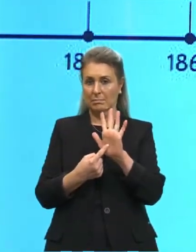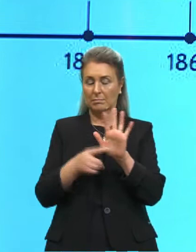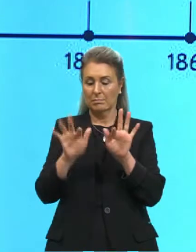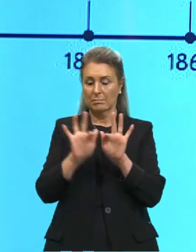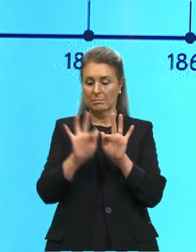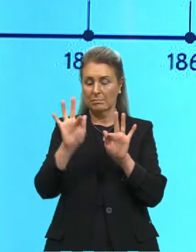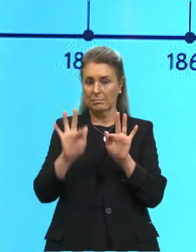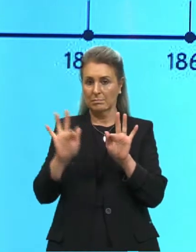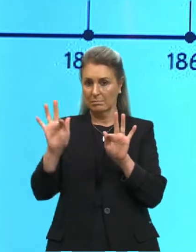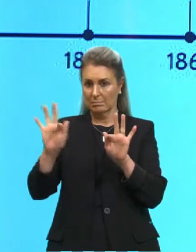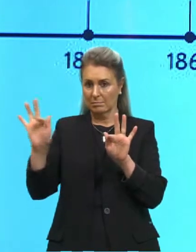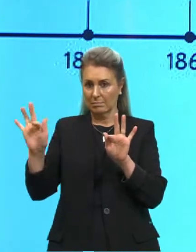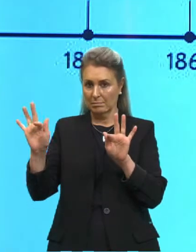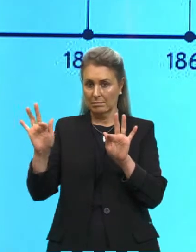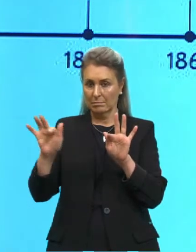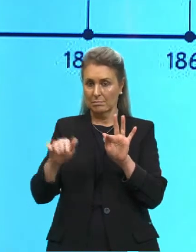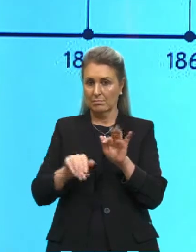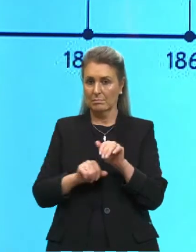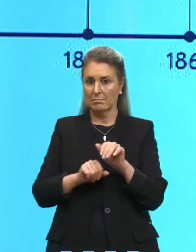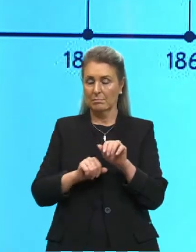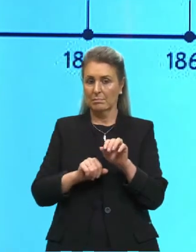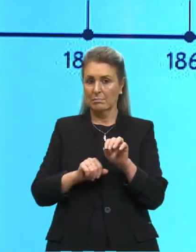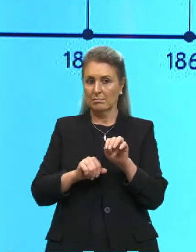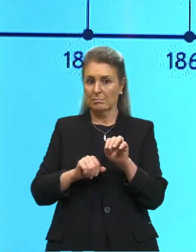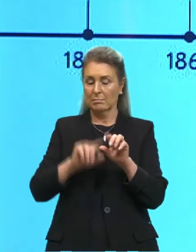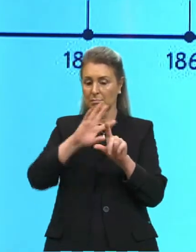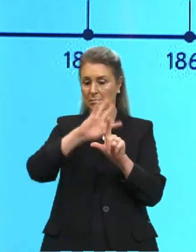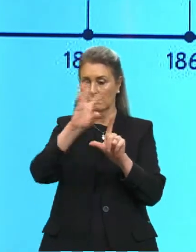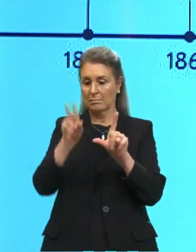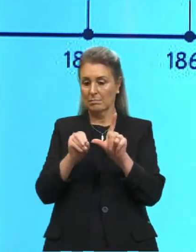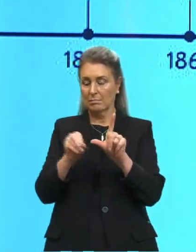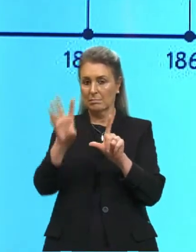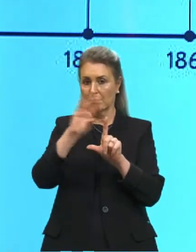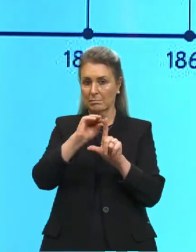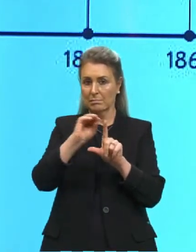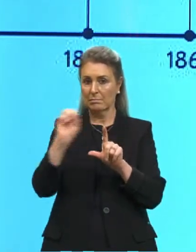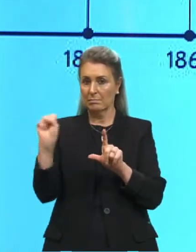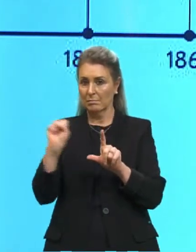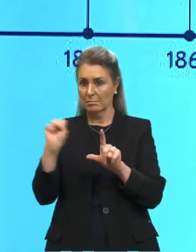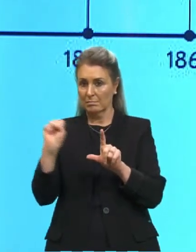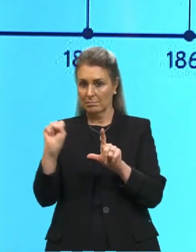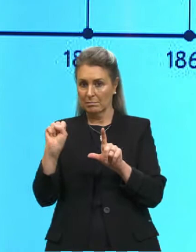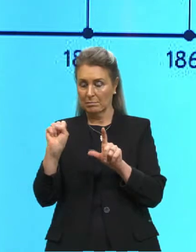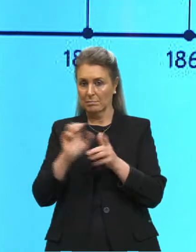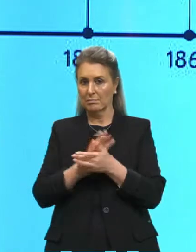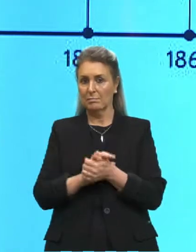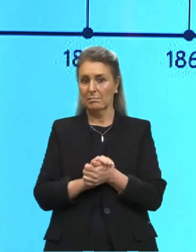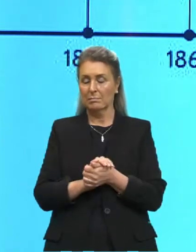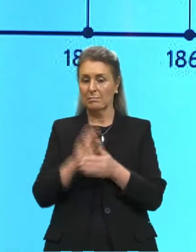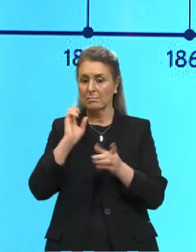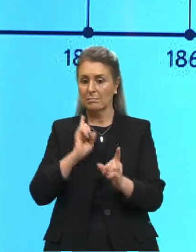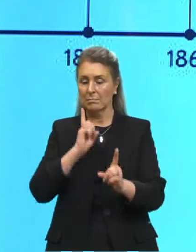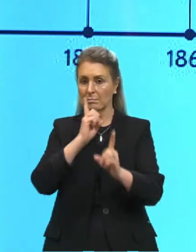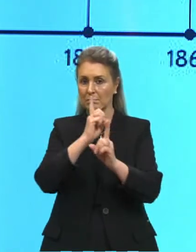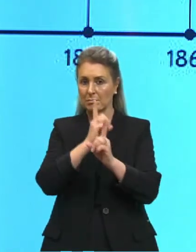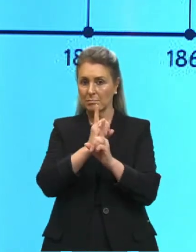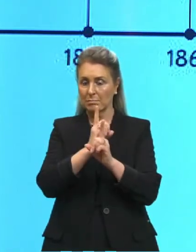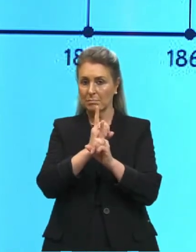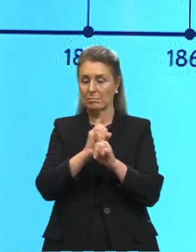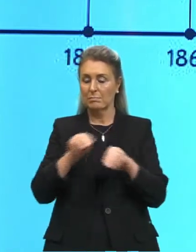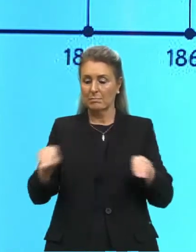frequência, que é o Hertz, que são ciclos por segundo, que ele descobre as ondas